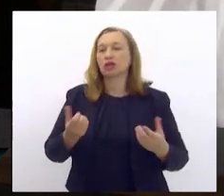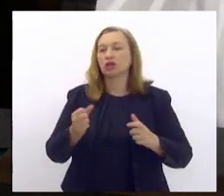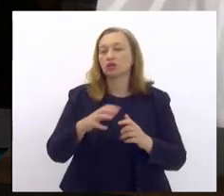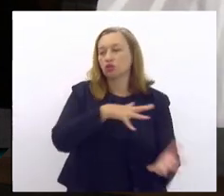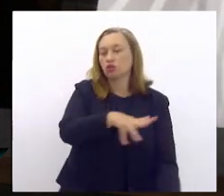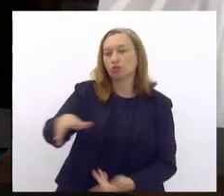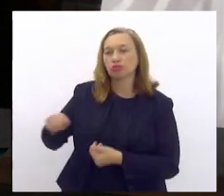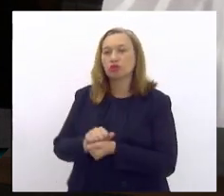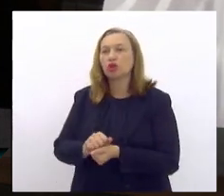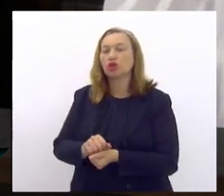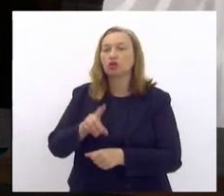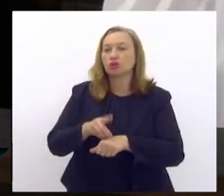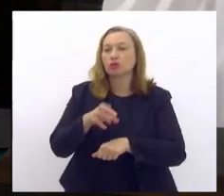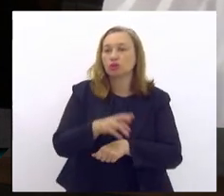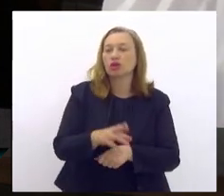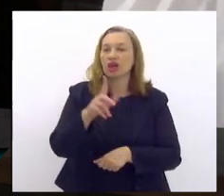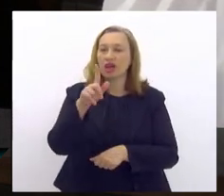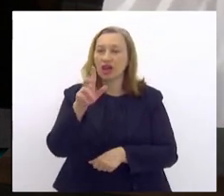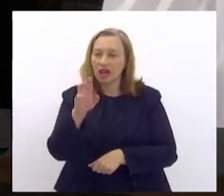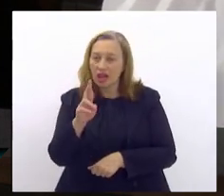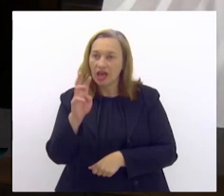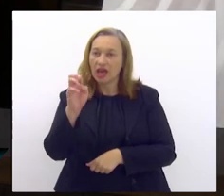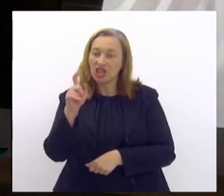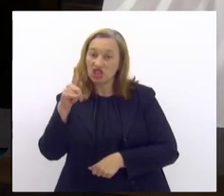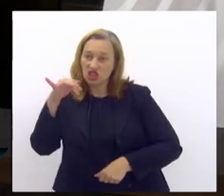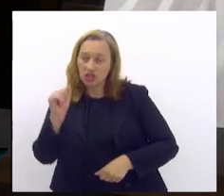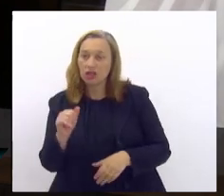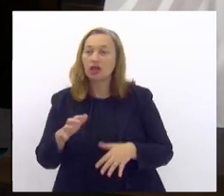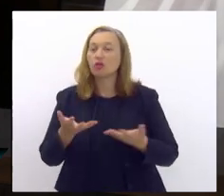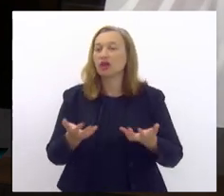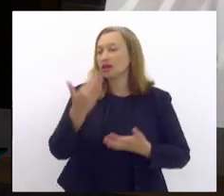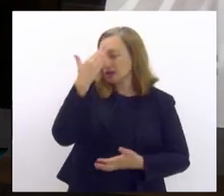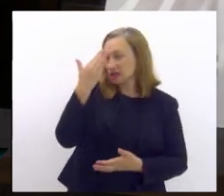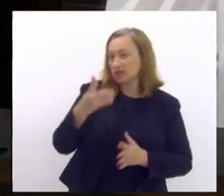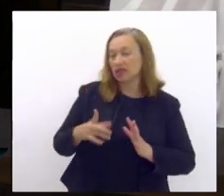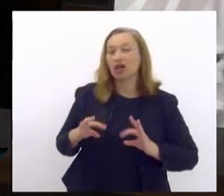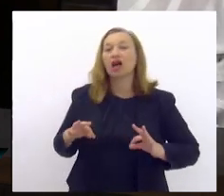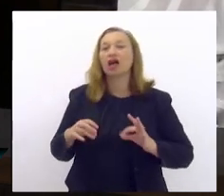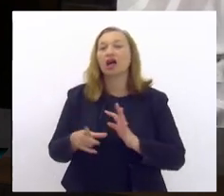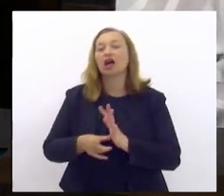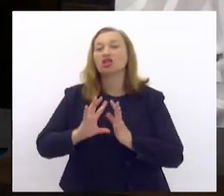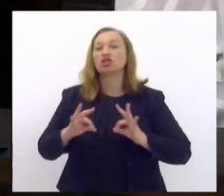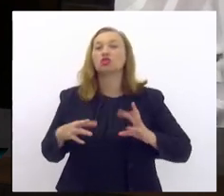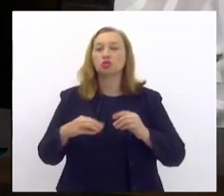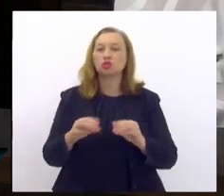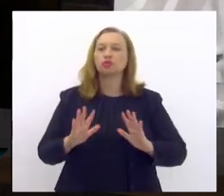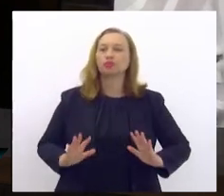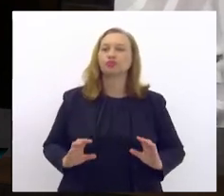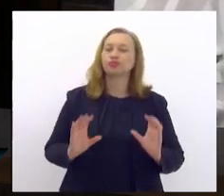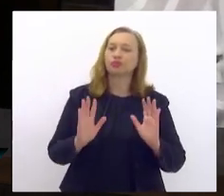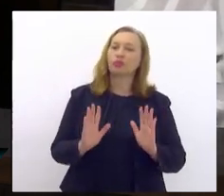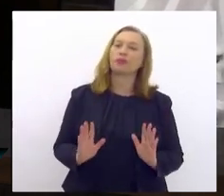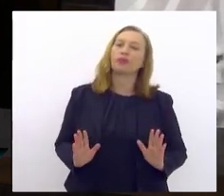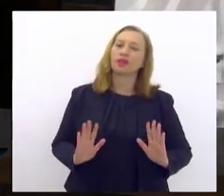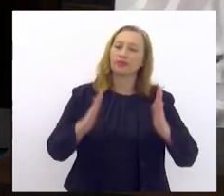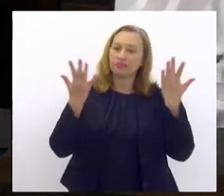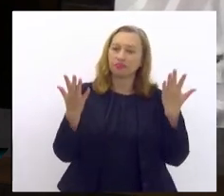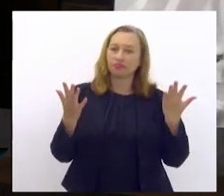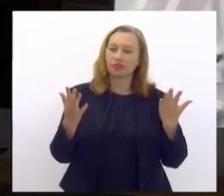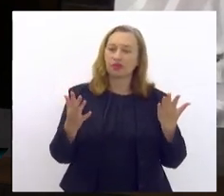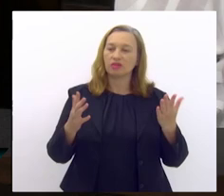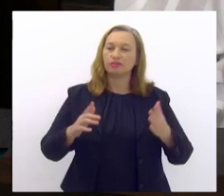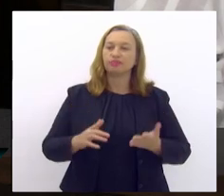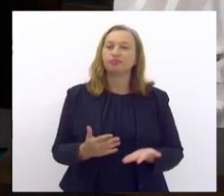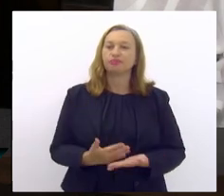falar muito bem. Mas, antes de mais nada, eu quero agradecer, porque esse evento, esse evento é uma realização da ANAD,